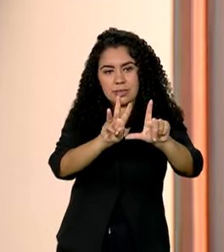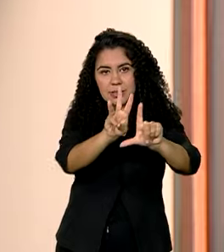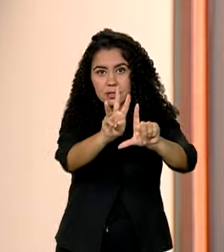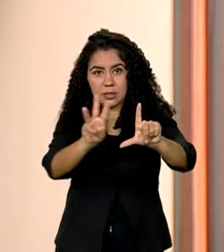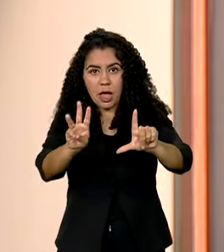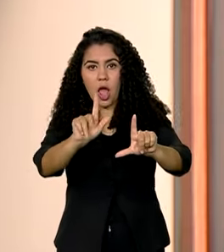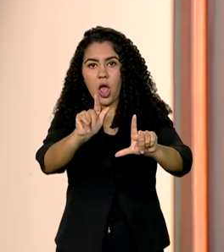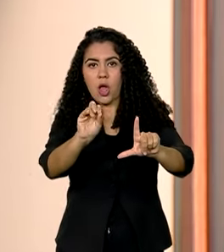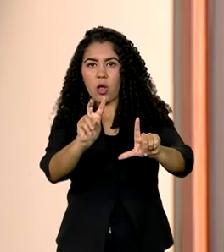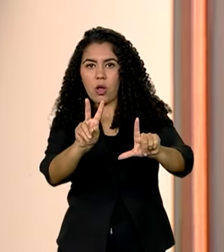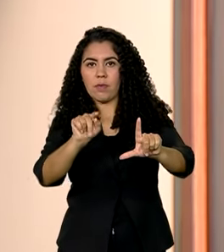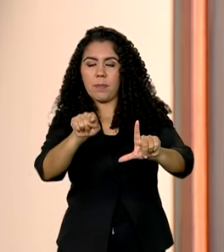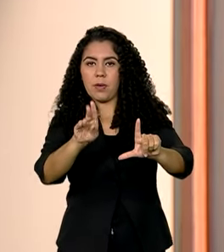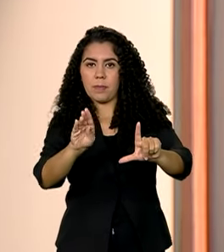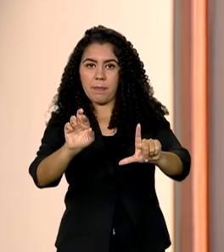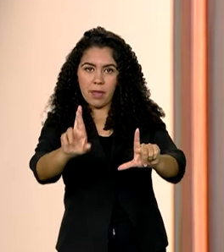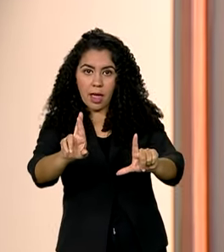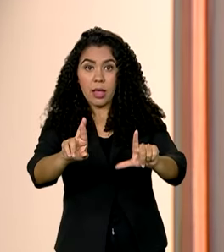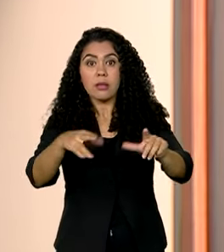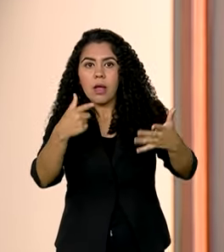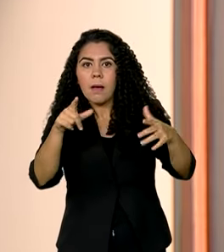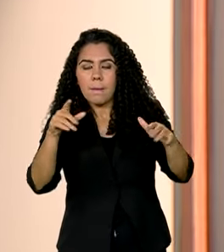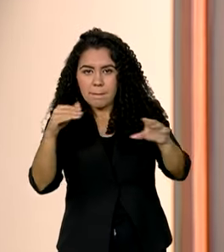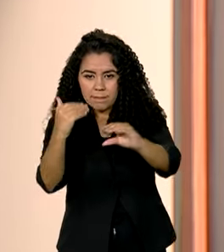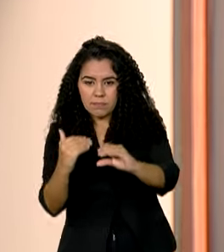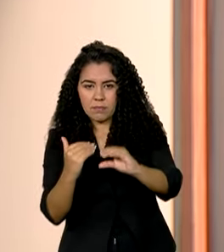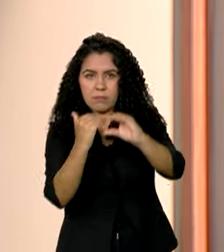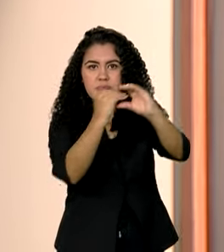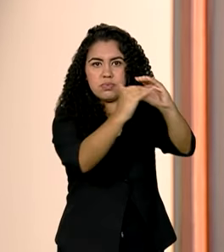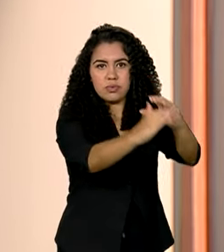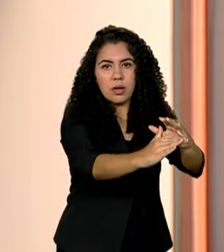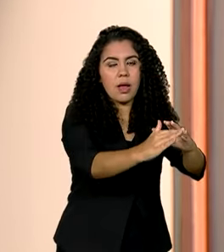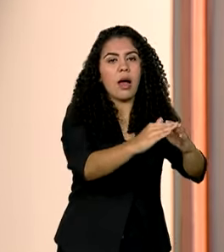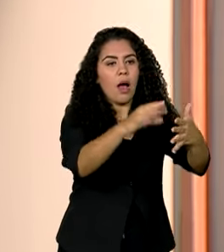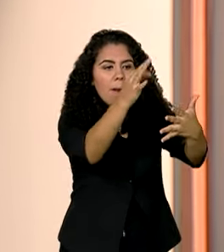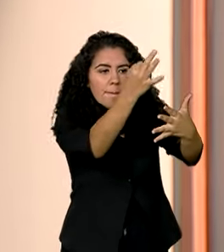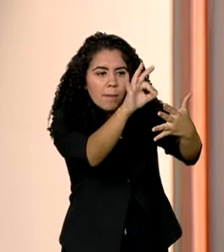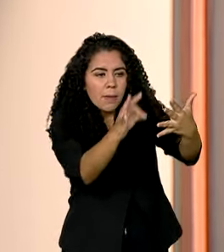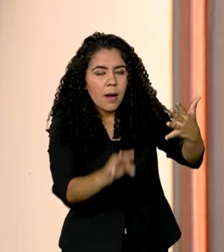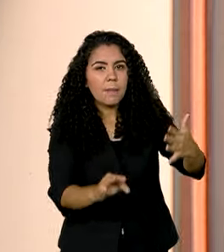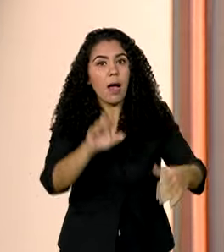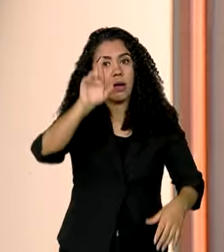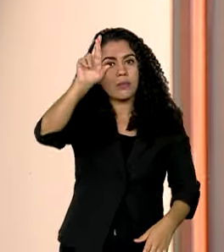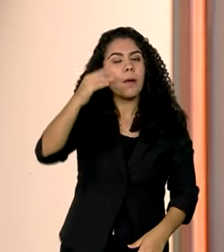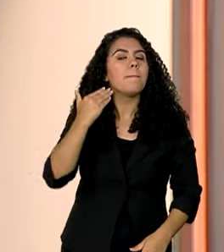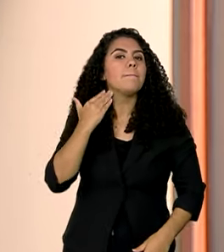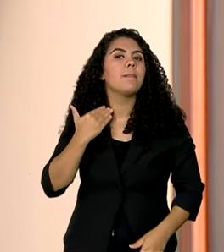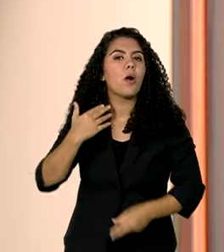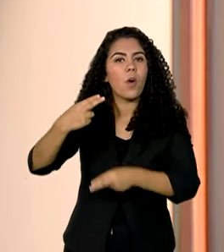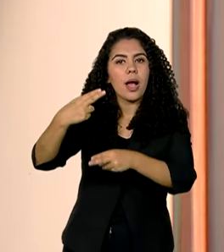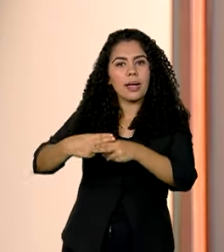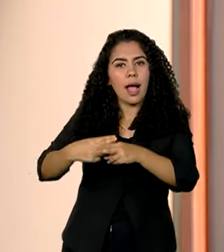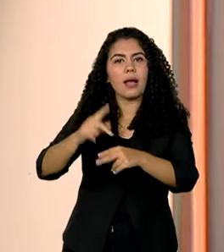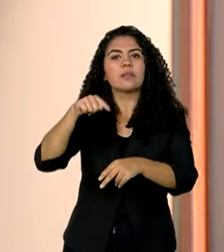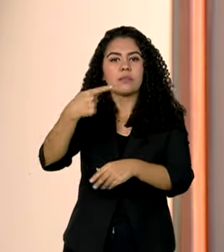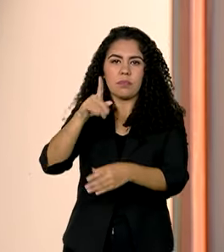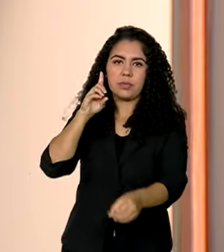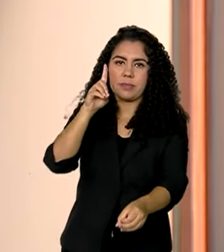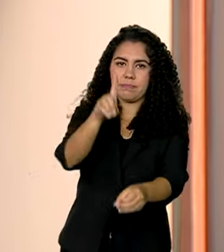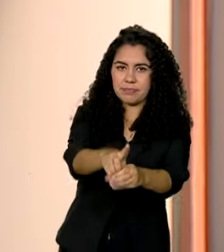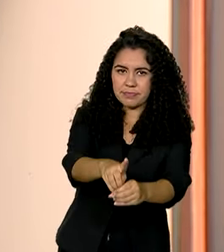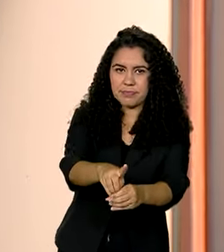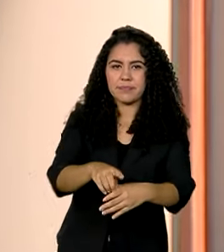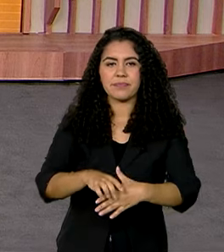Após a confirmação, as informações são enviadas à Caixa Econômica Federal, que é responsável pelo depósito na conta do